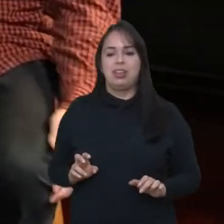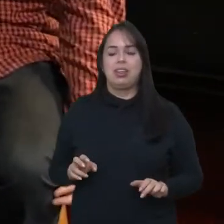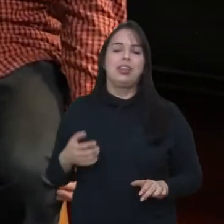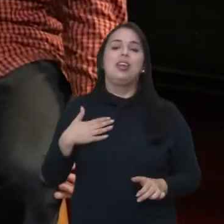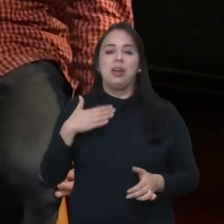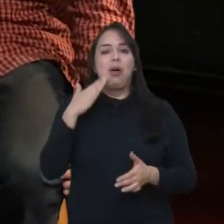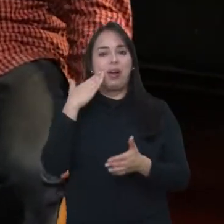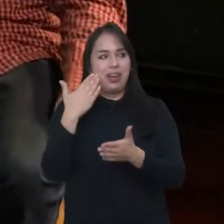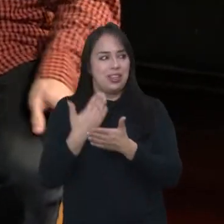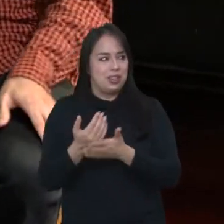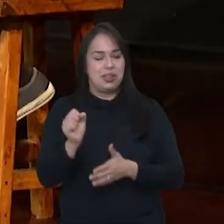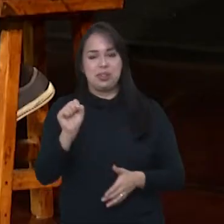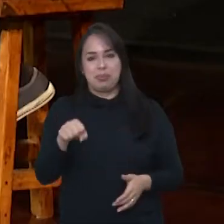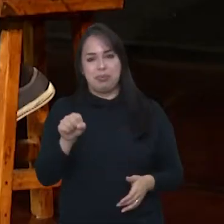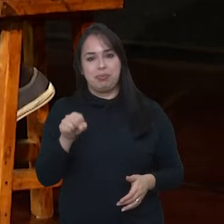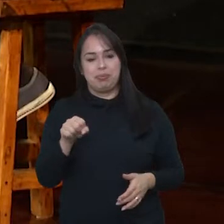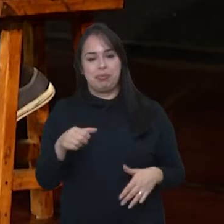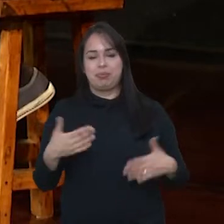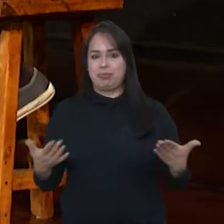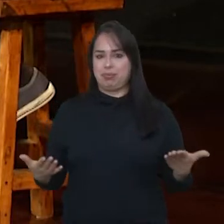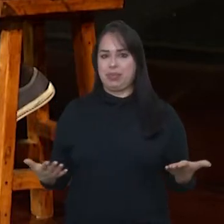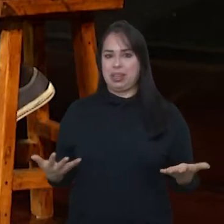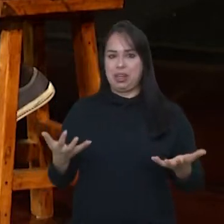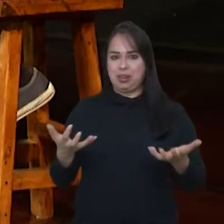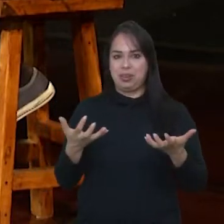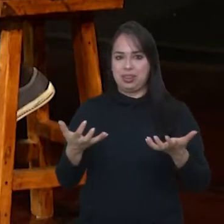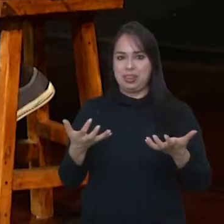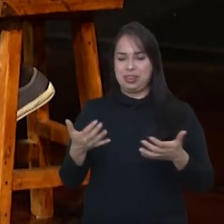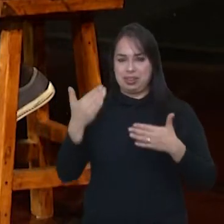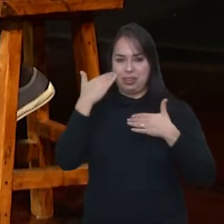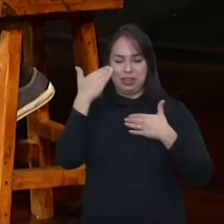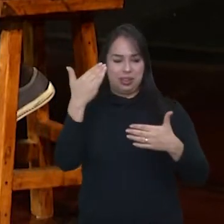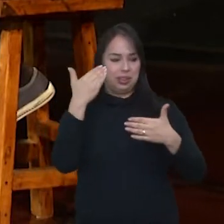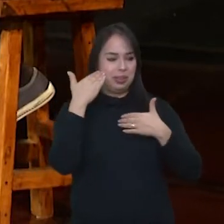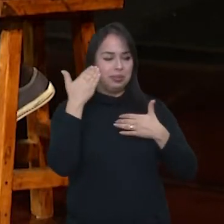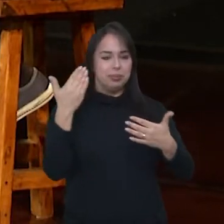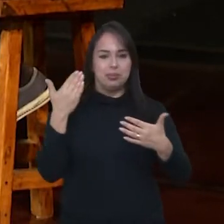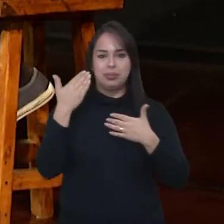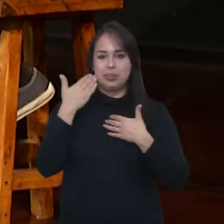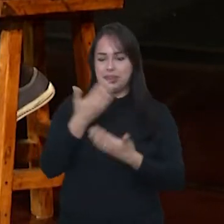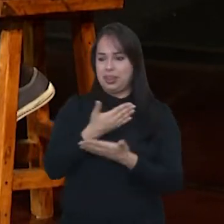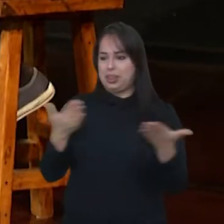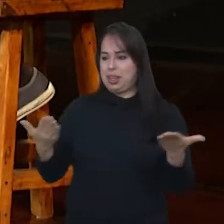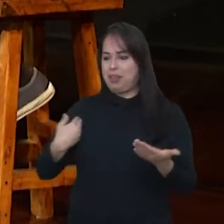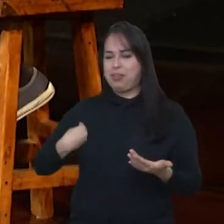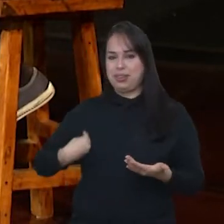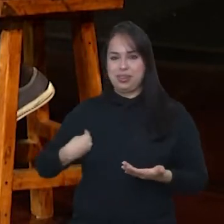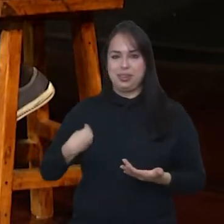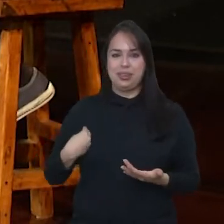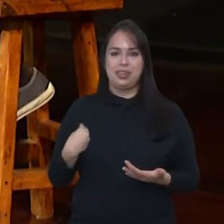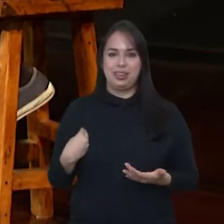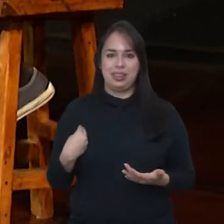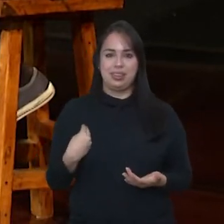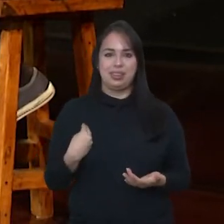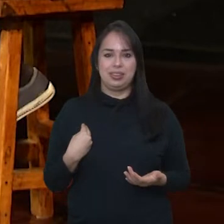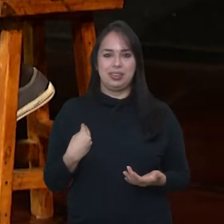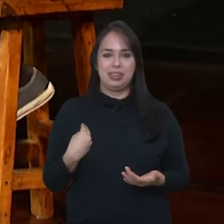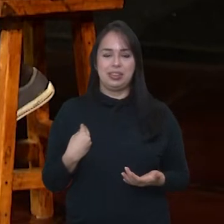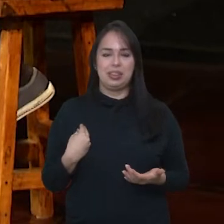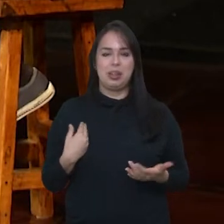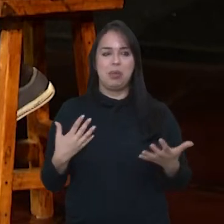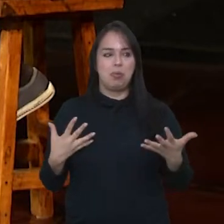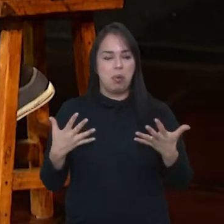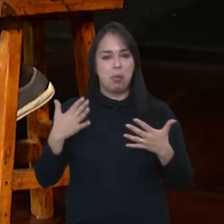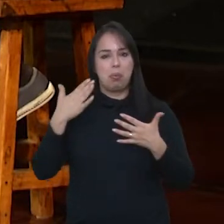acredita, porque... Meninos, eu quero agradecer a presença de vocês, foi